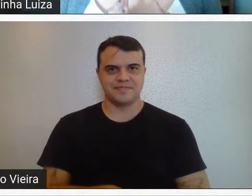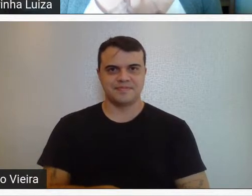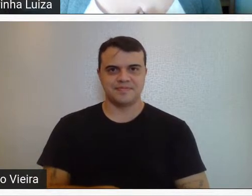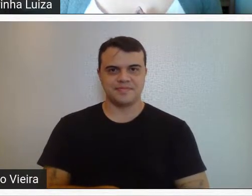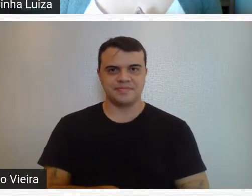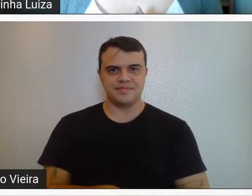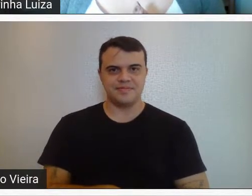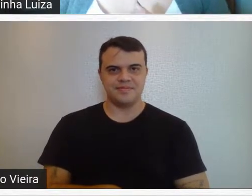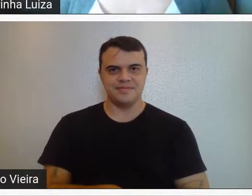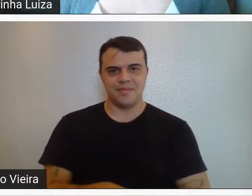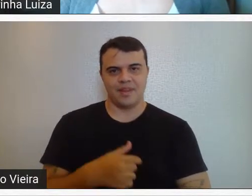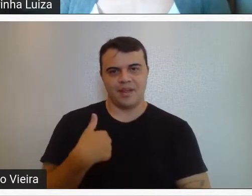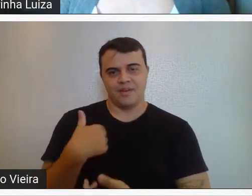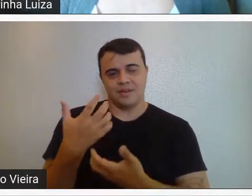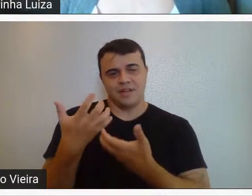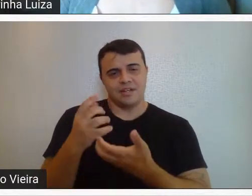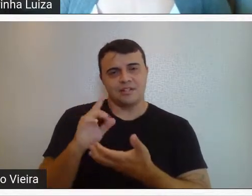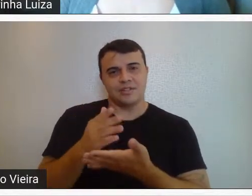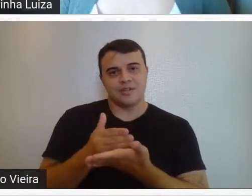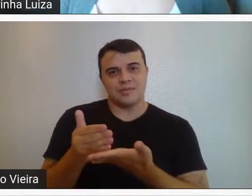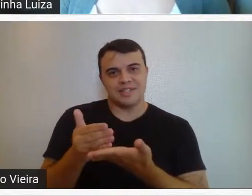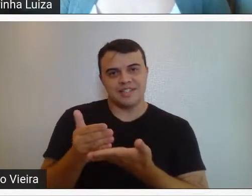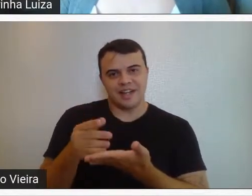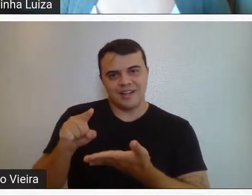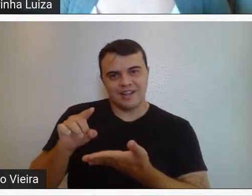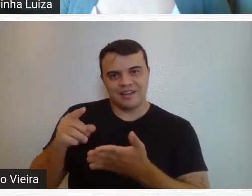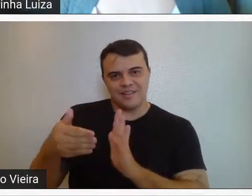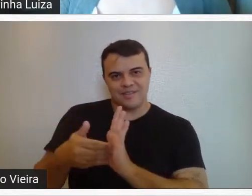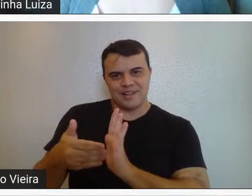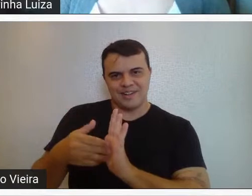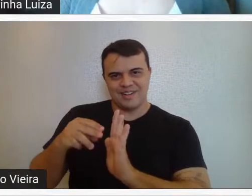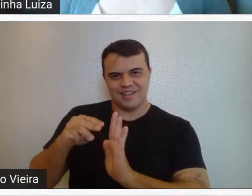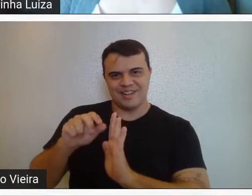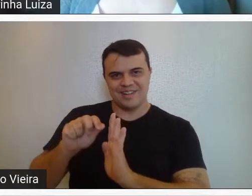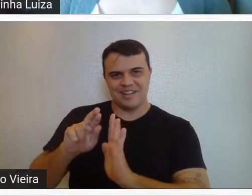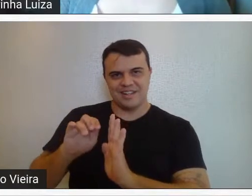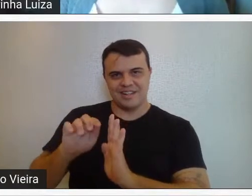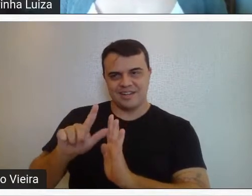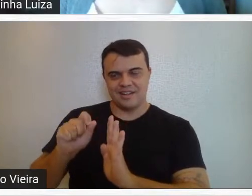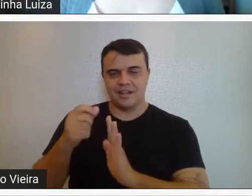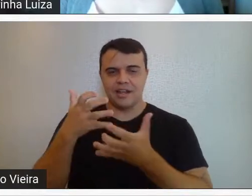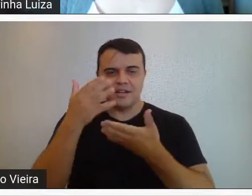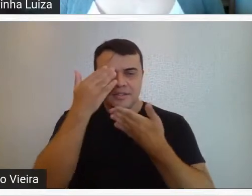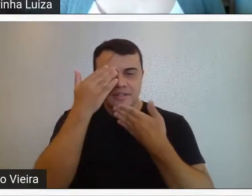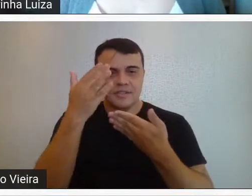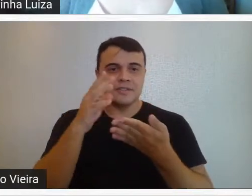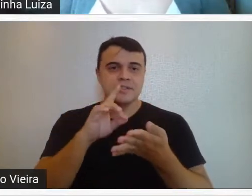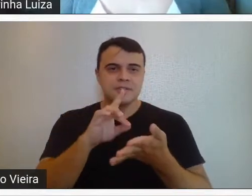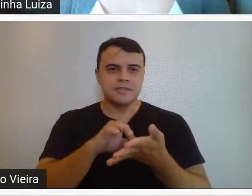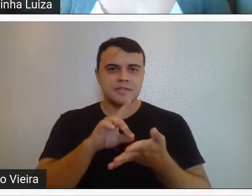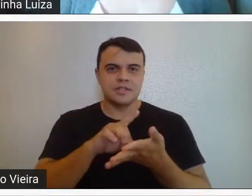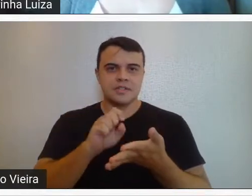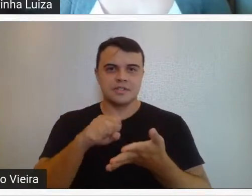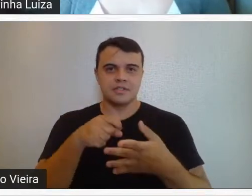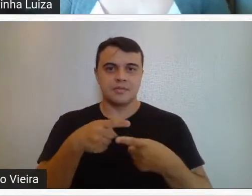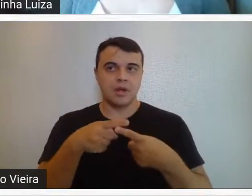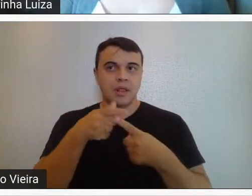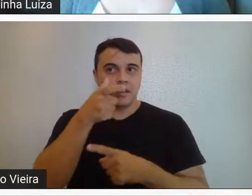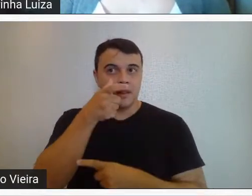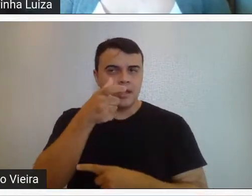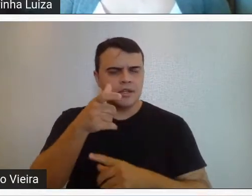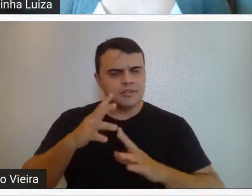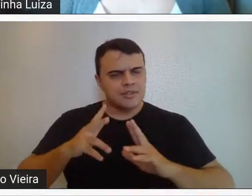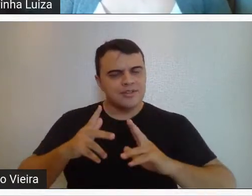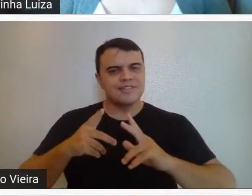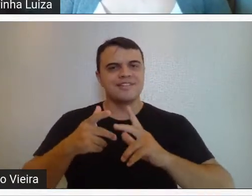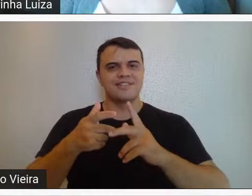Bom, eu queria, deixa começar, então, para deixar a palavra final para a Marília, eu queria agradecer muito o interesse de todos